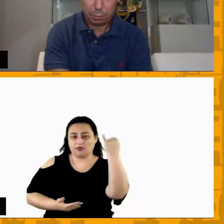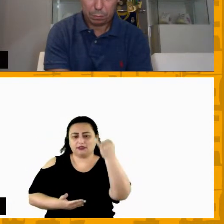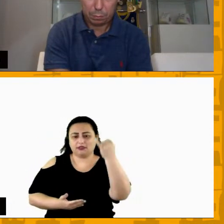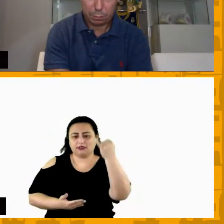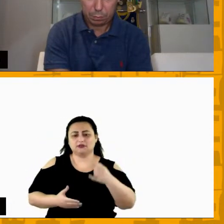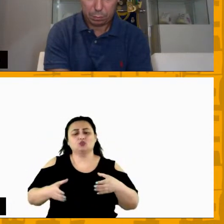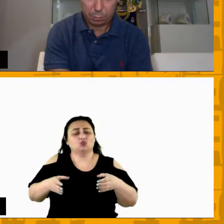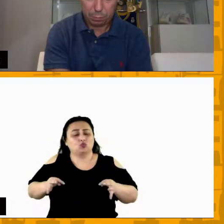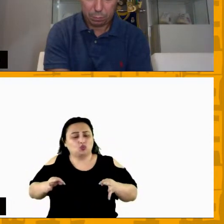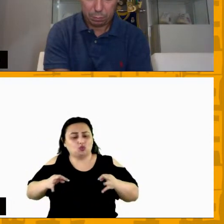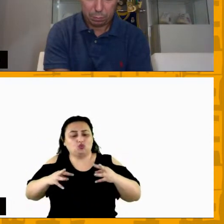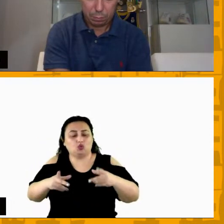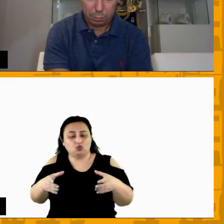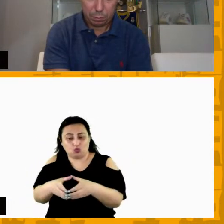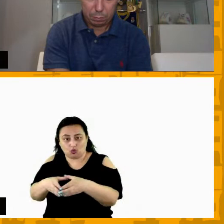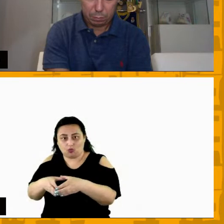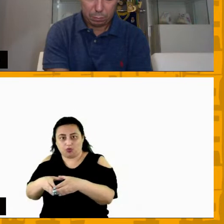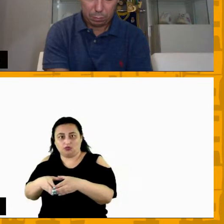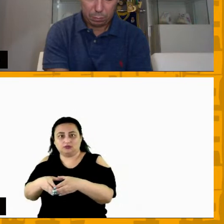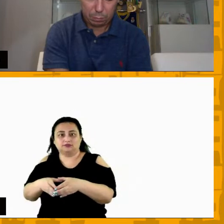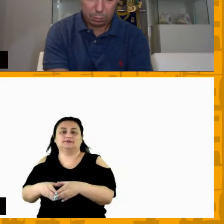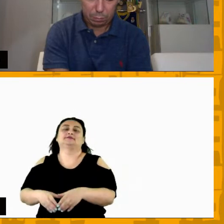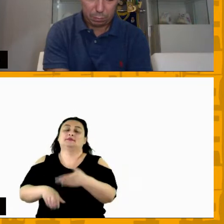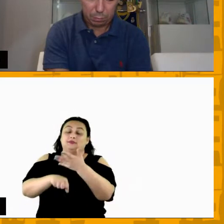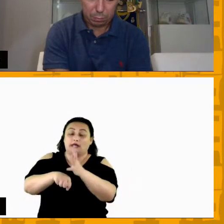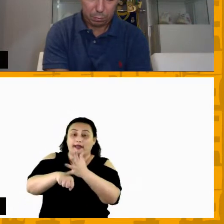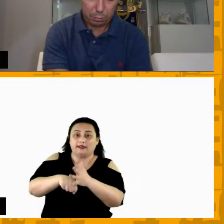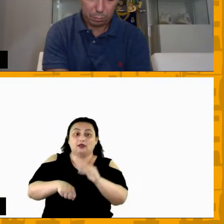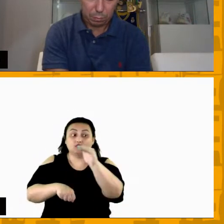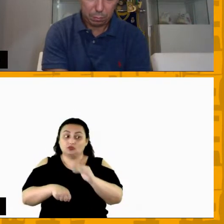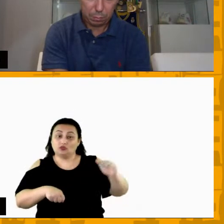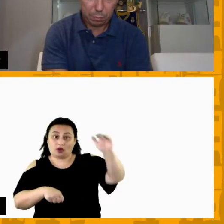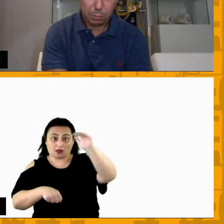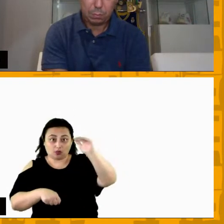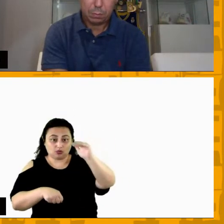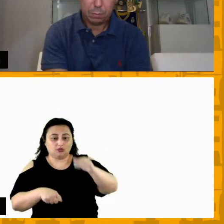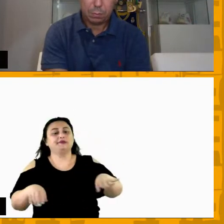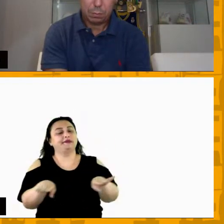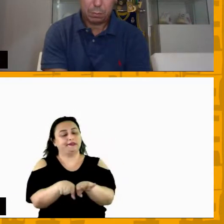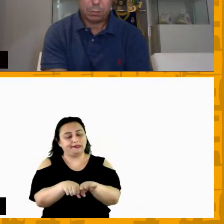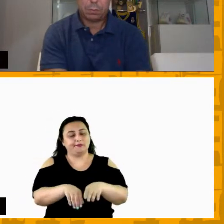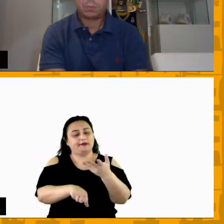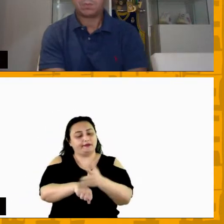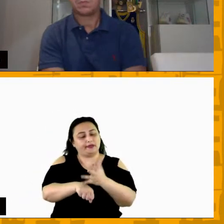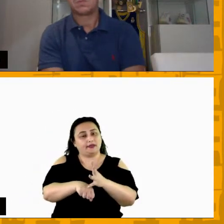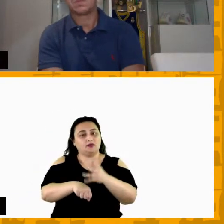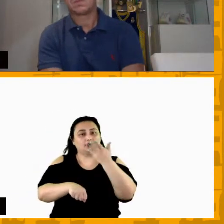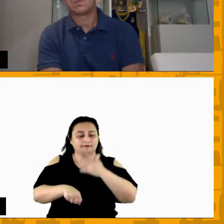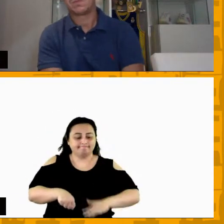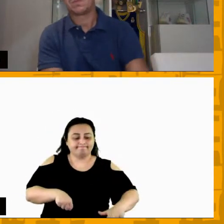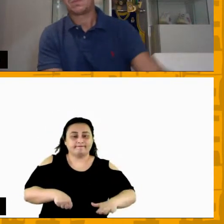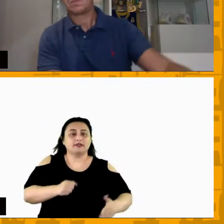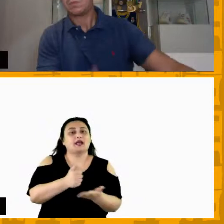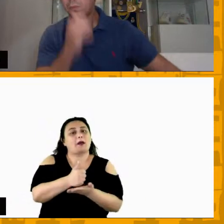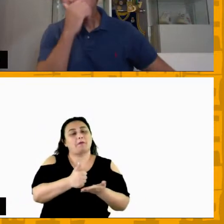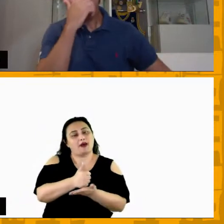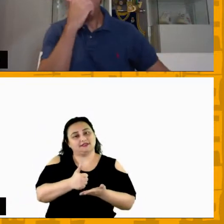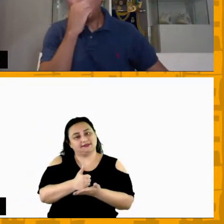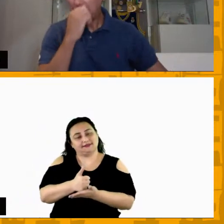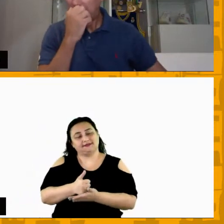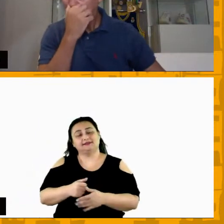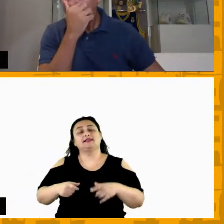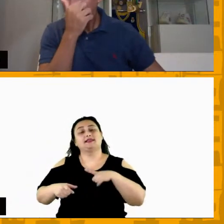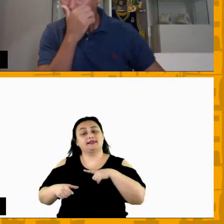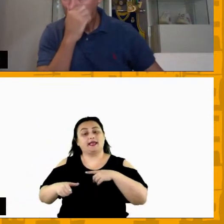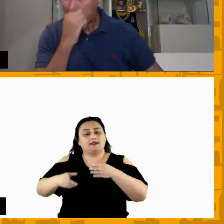comissão técnica do adulto juntamente com a comissão técnica dos treinadores que trabalham na base então também tem